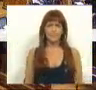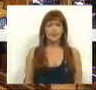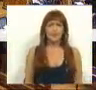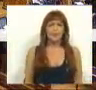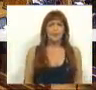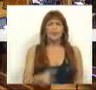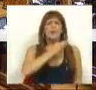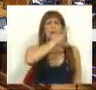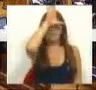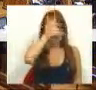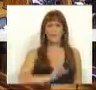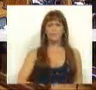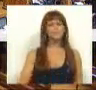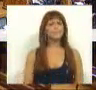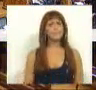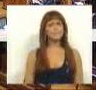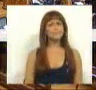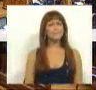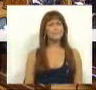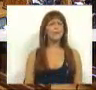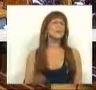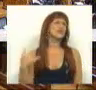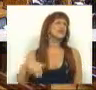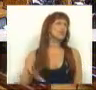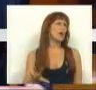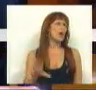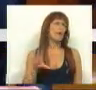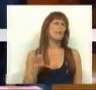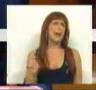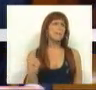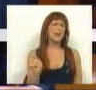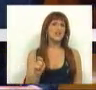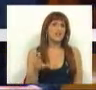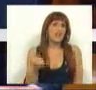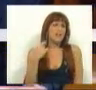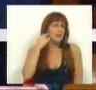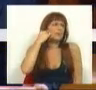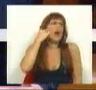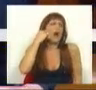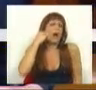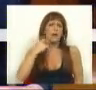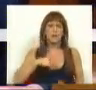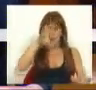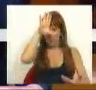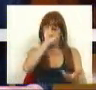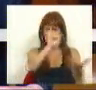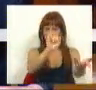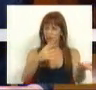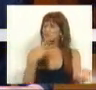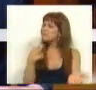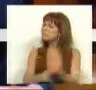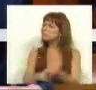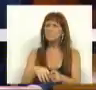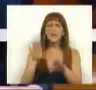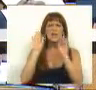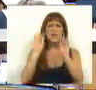Senhor Ministro, já lá vão mais de 10 meses do Governo e a verdade é que na educação,